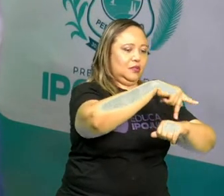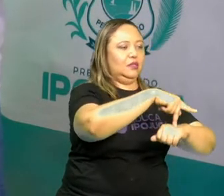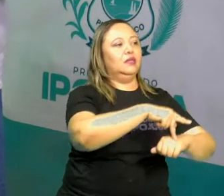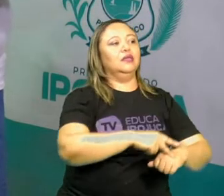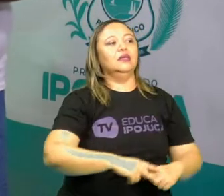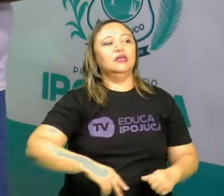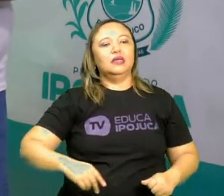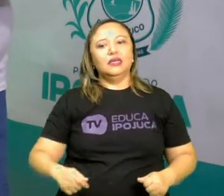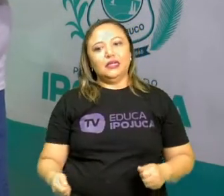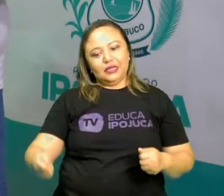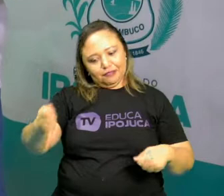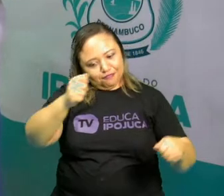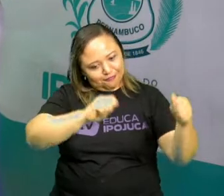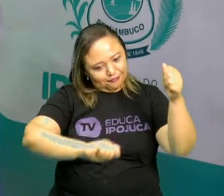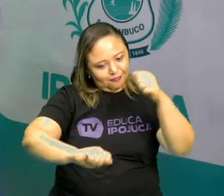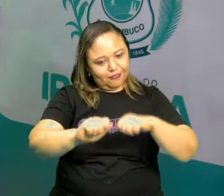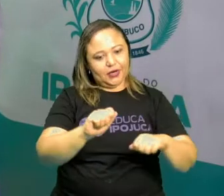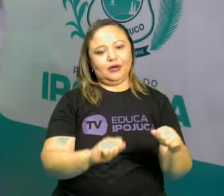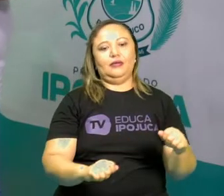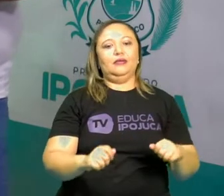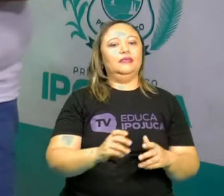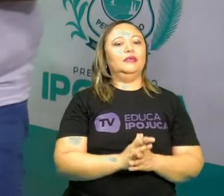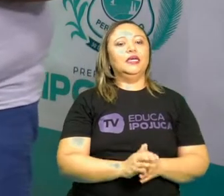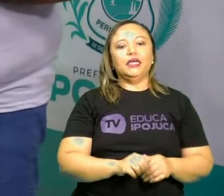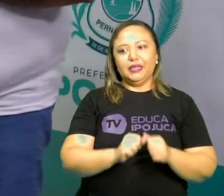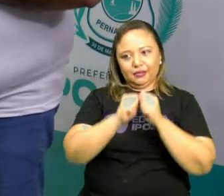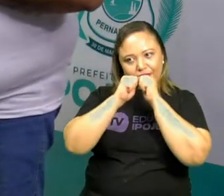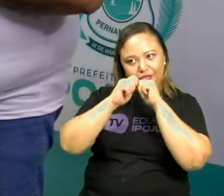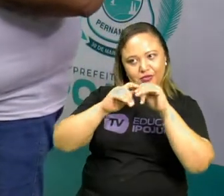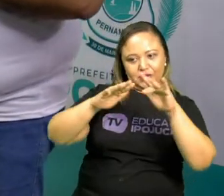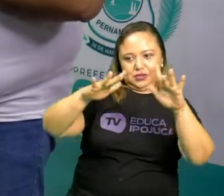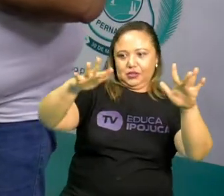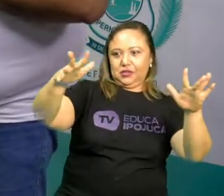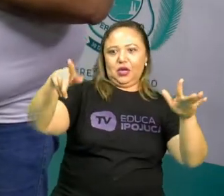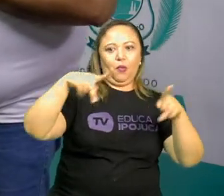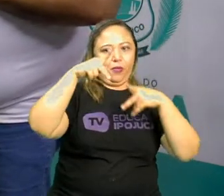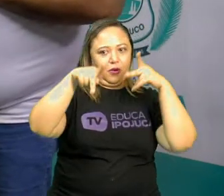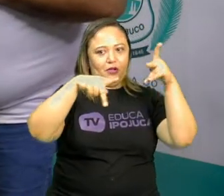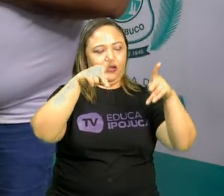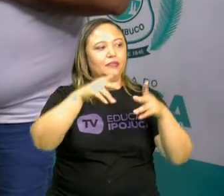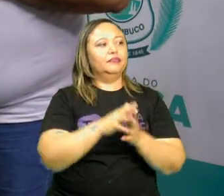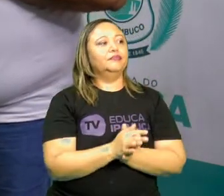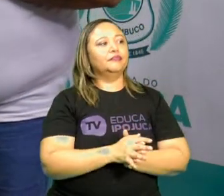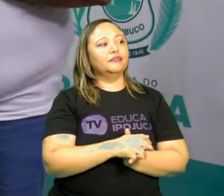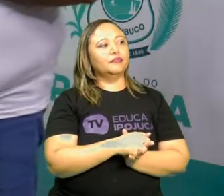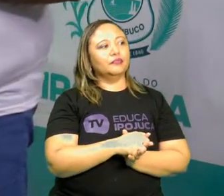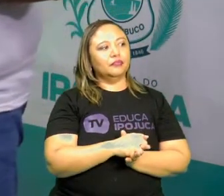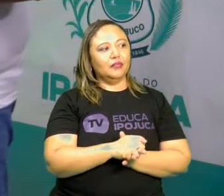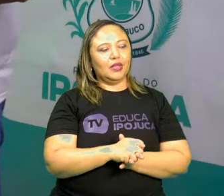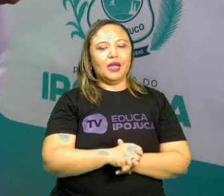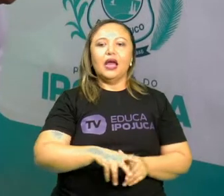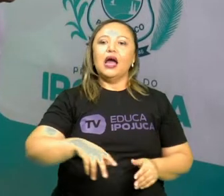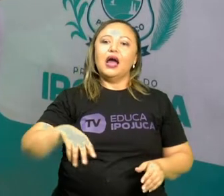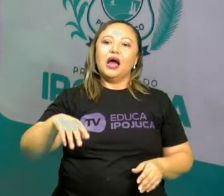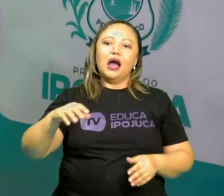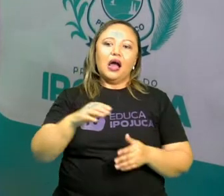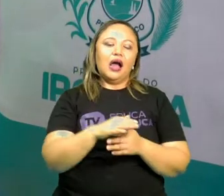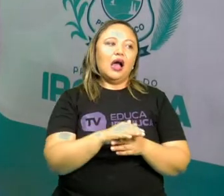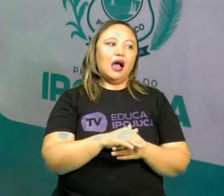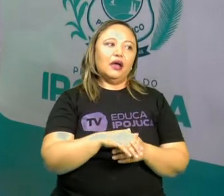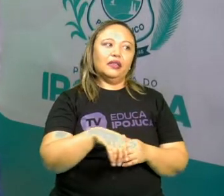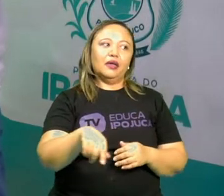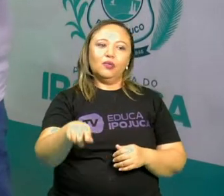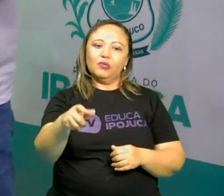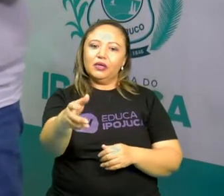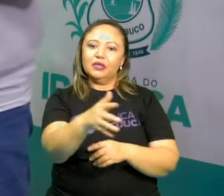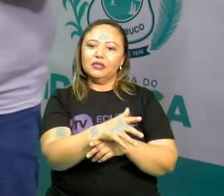estabelecer o colonialismo. As metrópoles ocidentais europeias mantêm relação de exploração